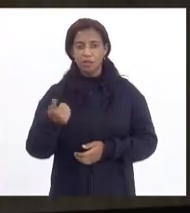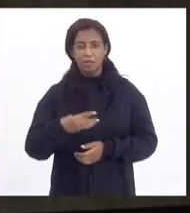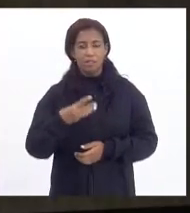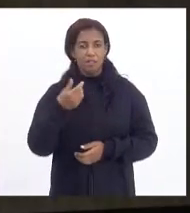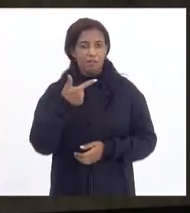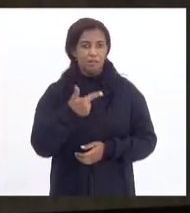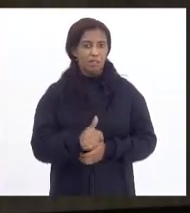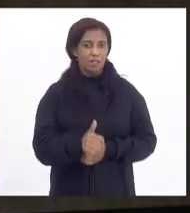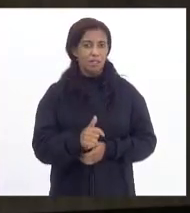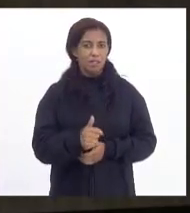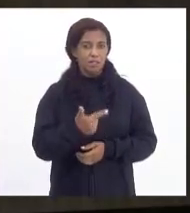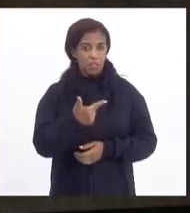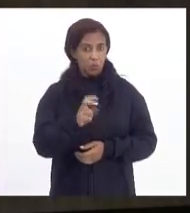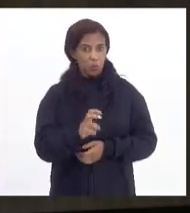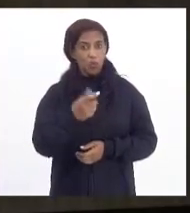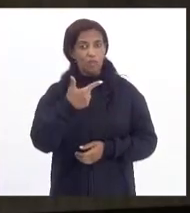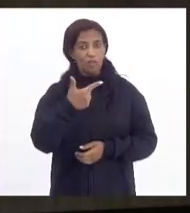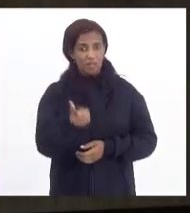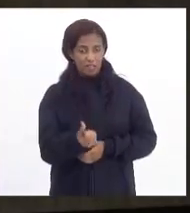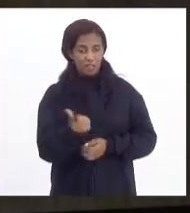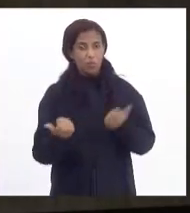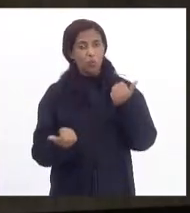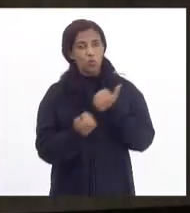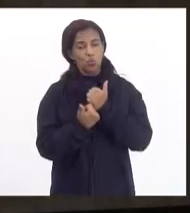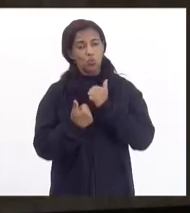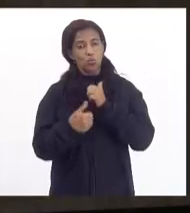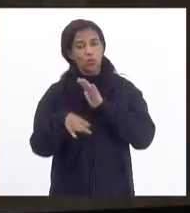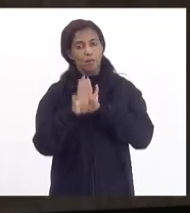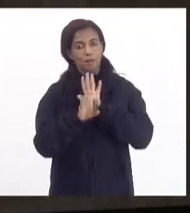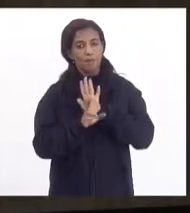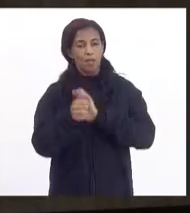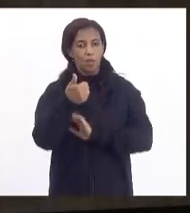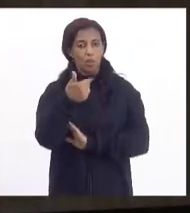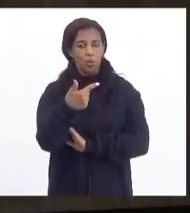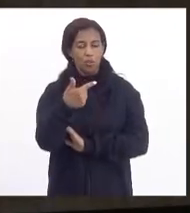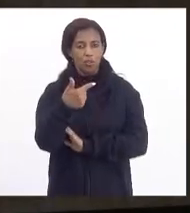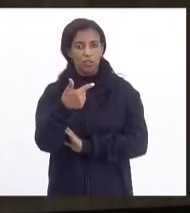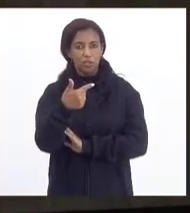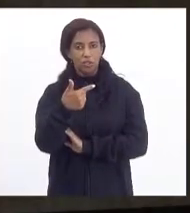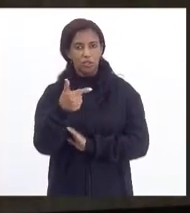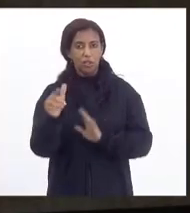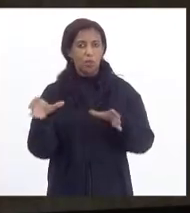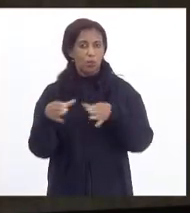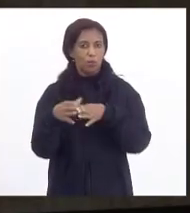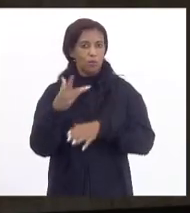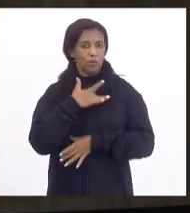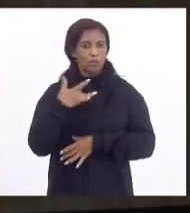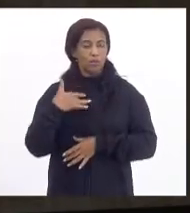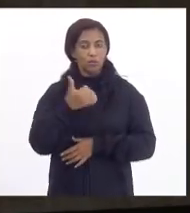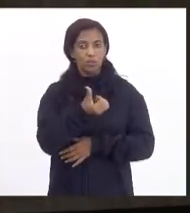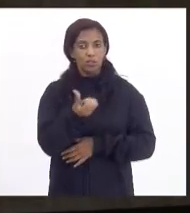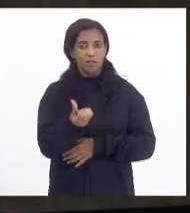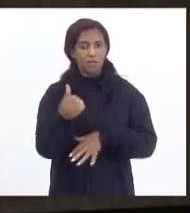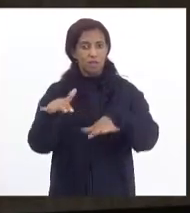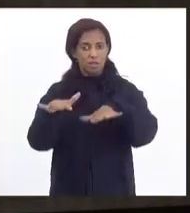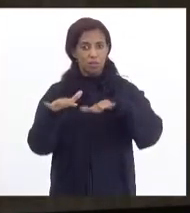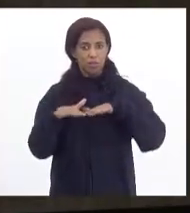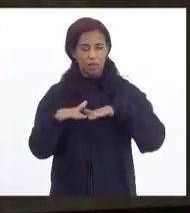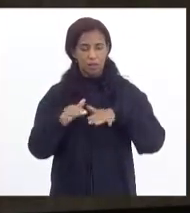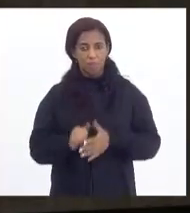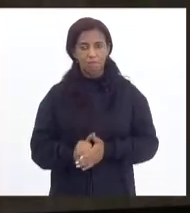25 e 26. Favorável com subemenda aglutinativa às emendas 2 da Comissão de Saúde e 16 de Plenário.